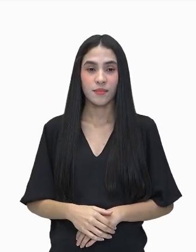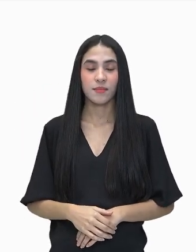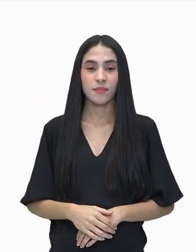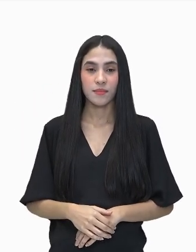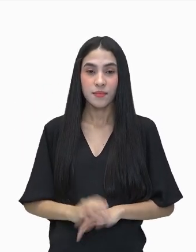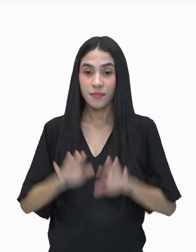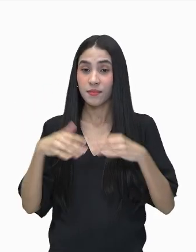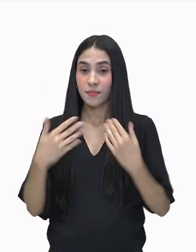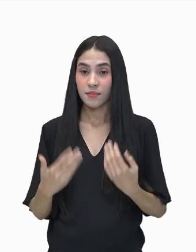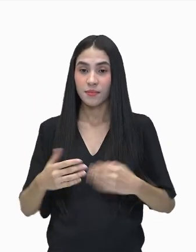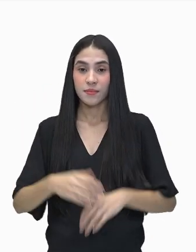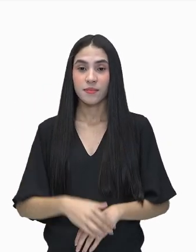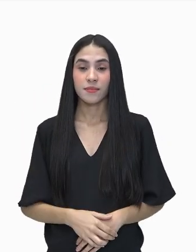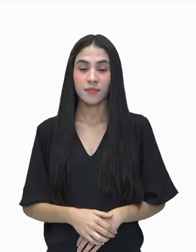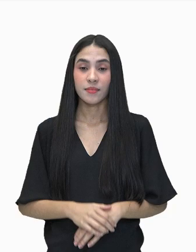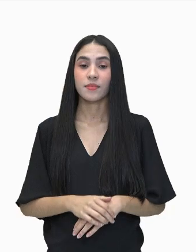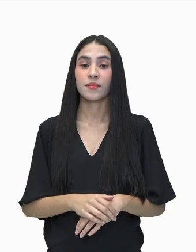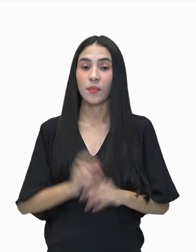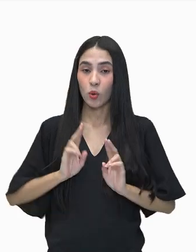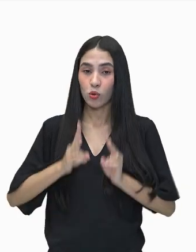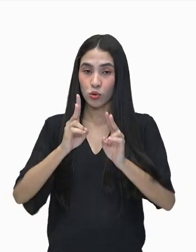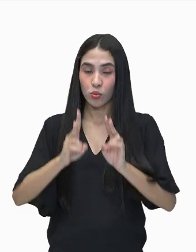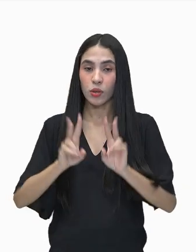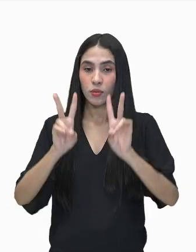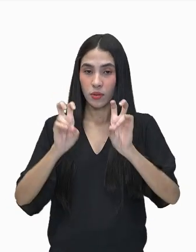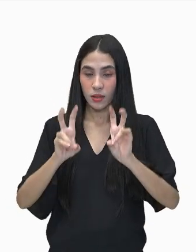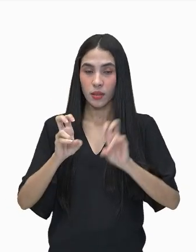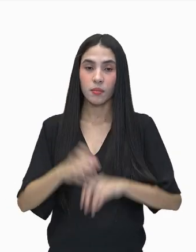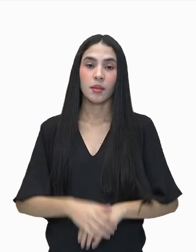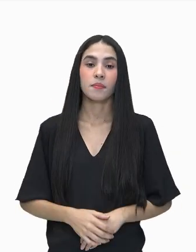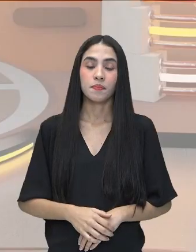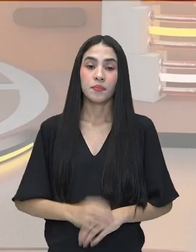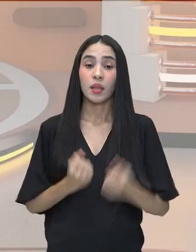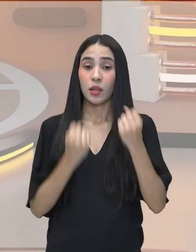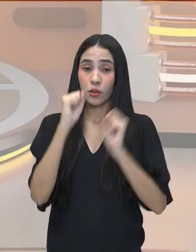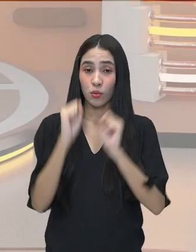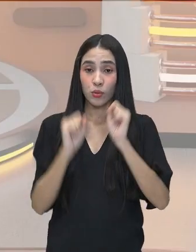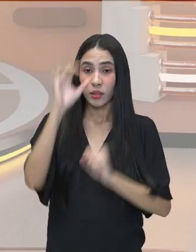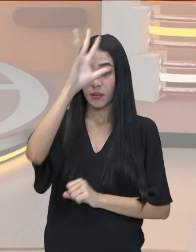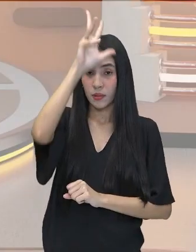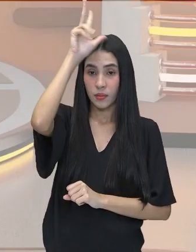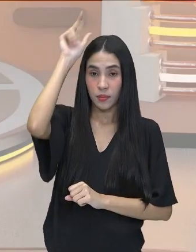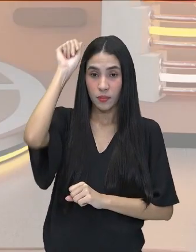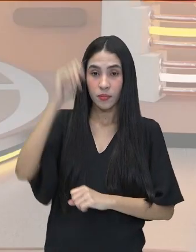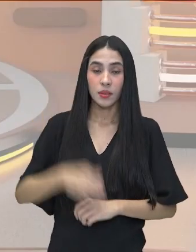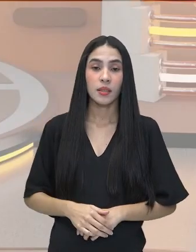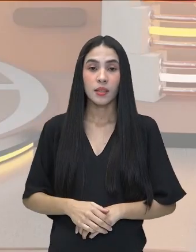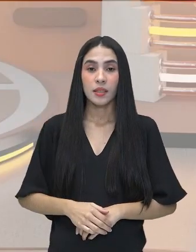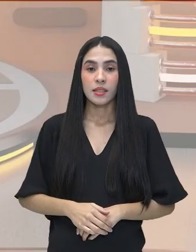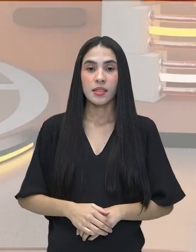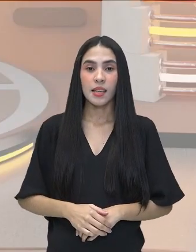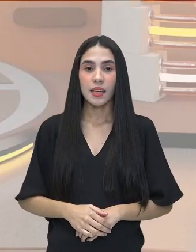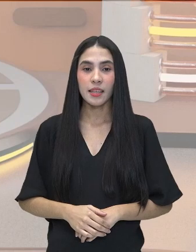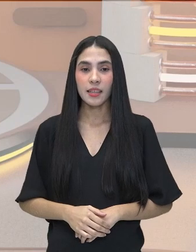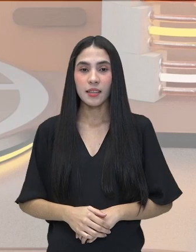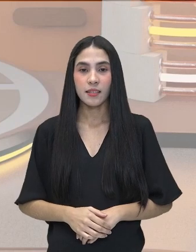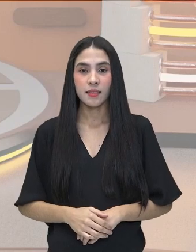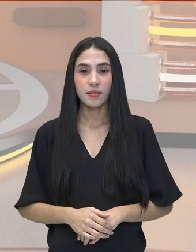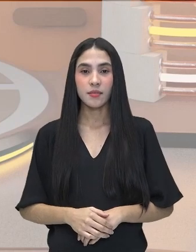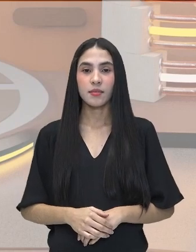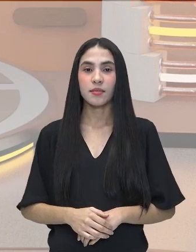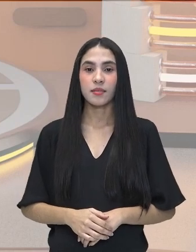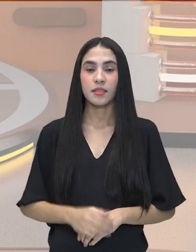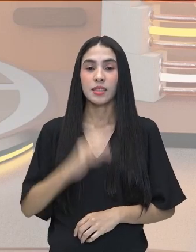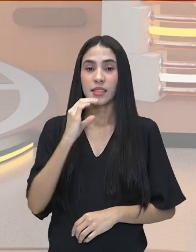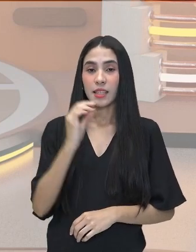Sobre a indústria no Brasil, nós temos a CNI, que trata da indústria, tá? E